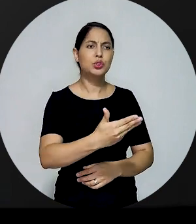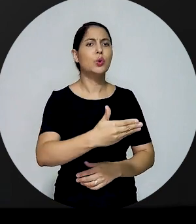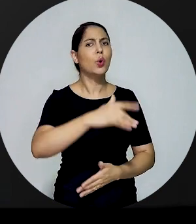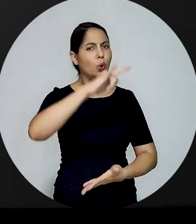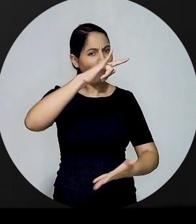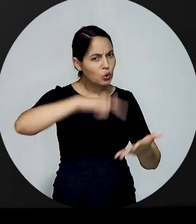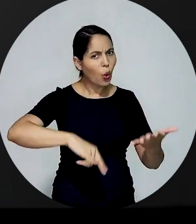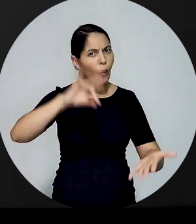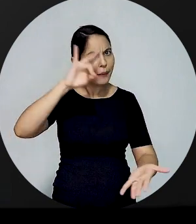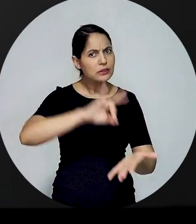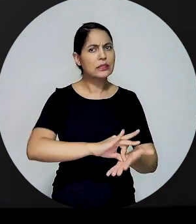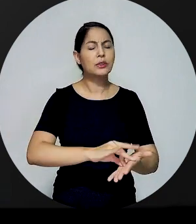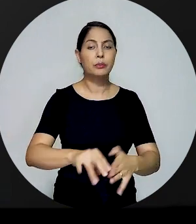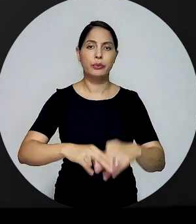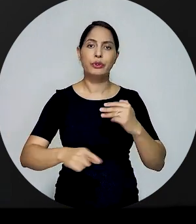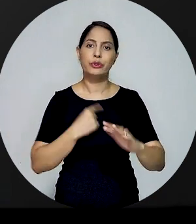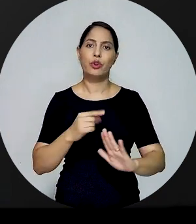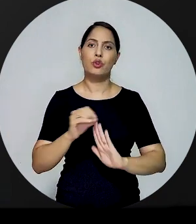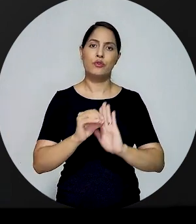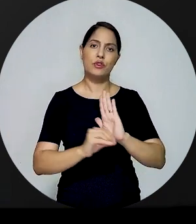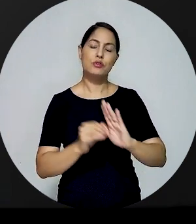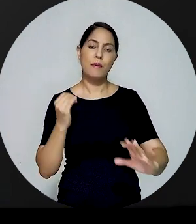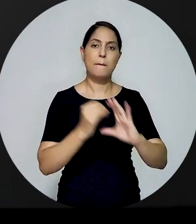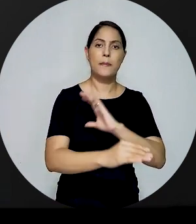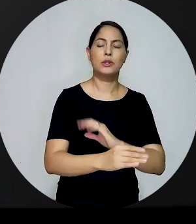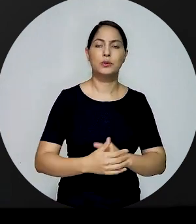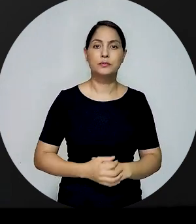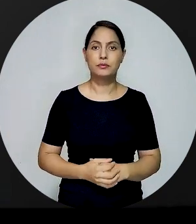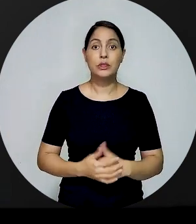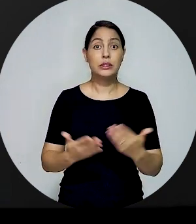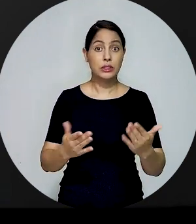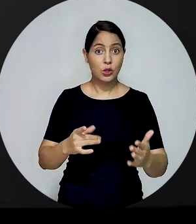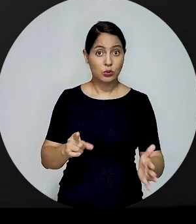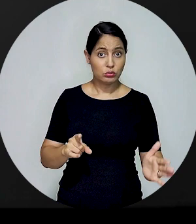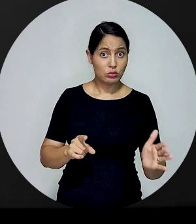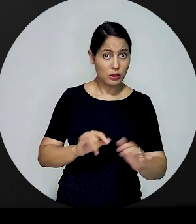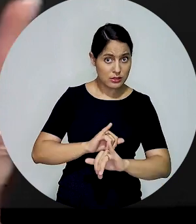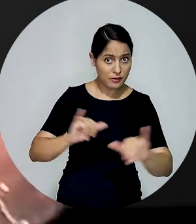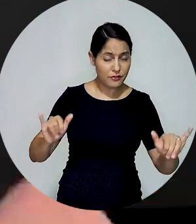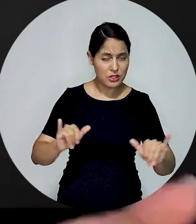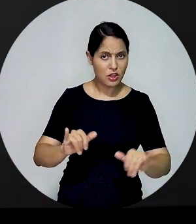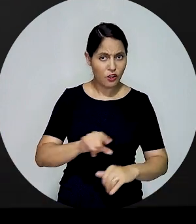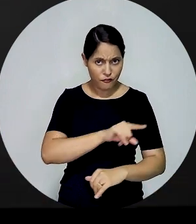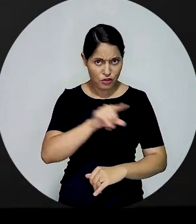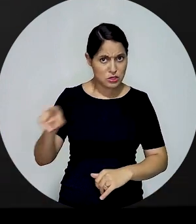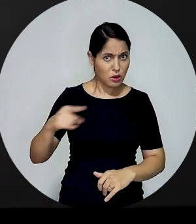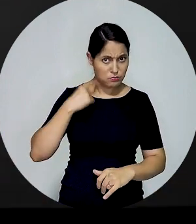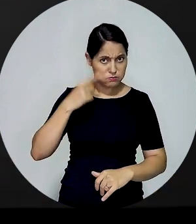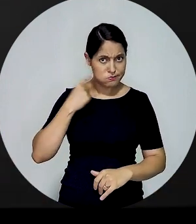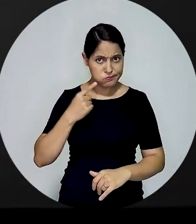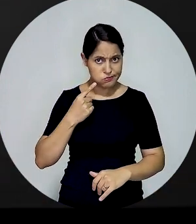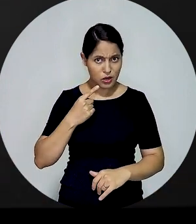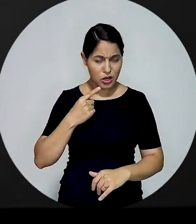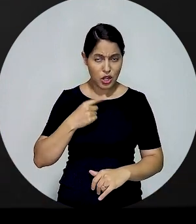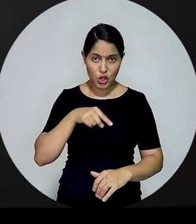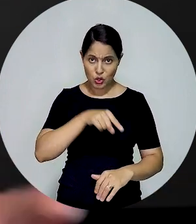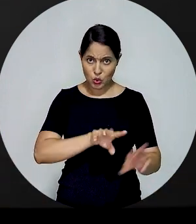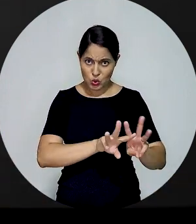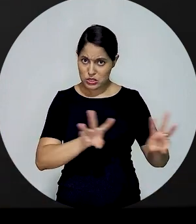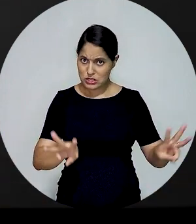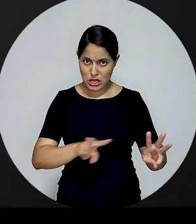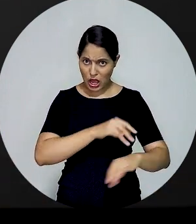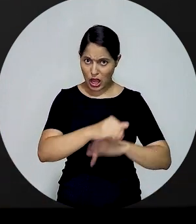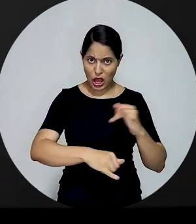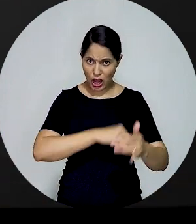Comissão à Presidência do INSS. Nesse contexto, a gente orienta os advogados que, se não encontrarem a certidão no site do INSS,